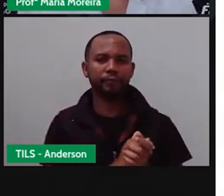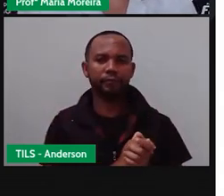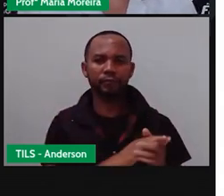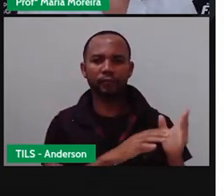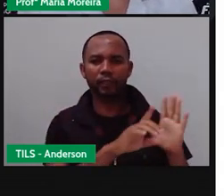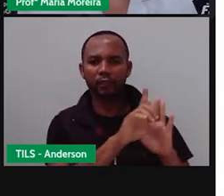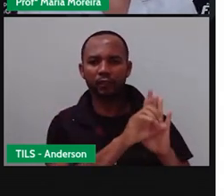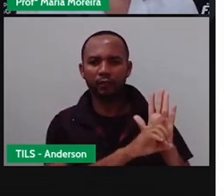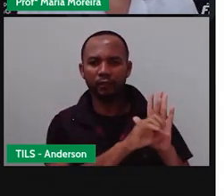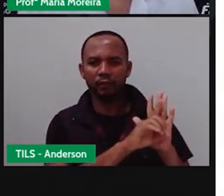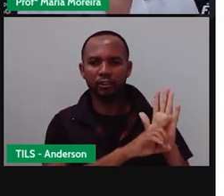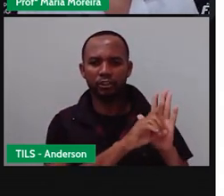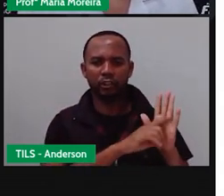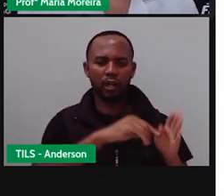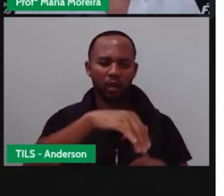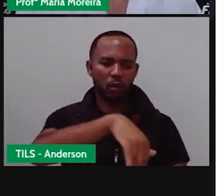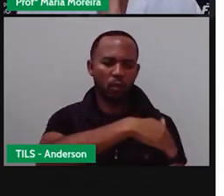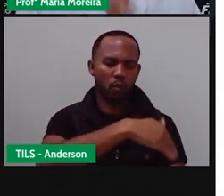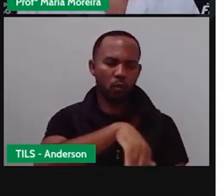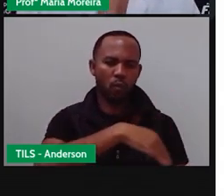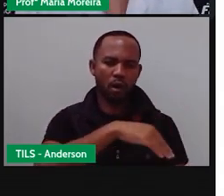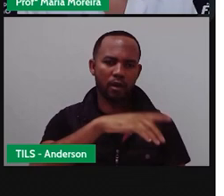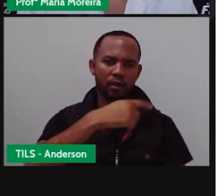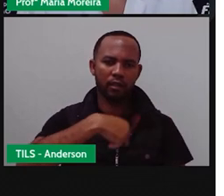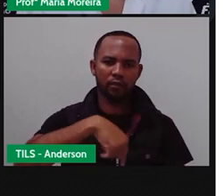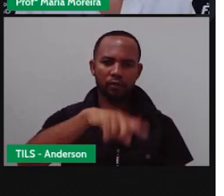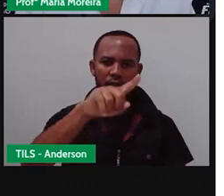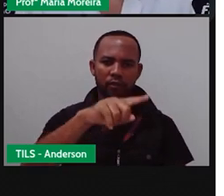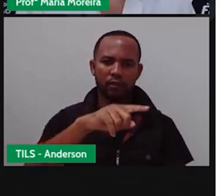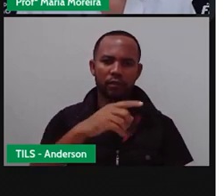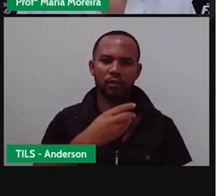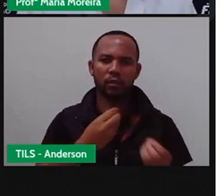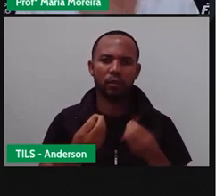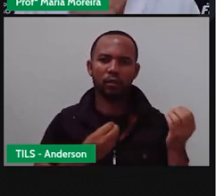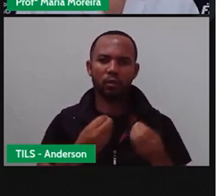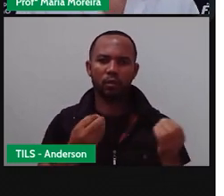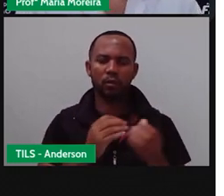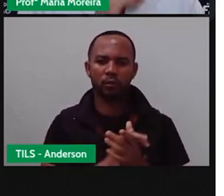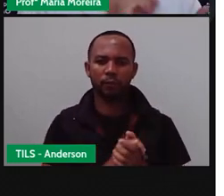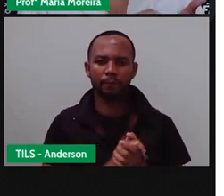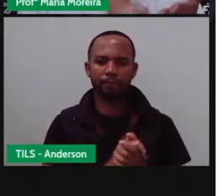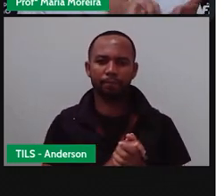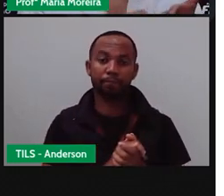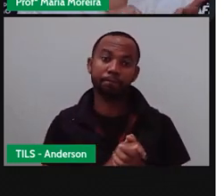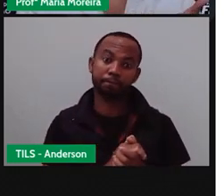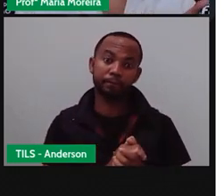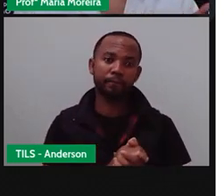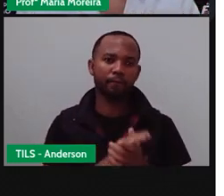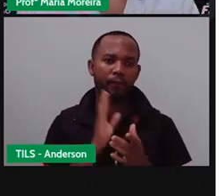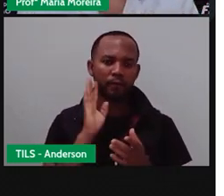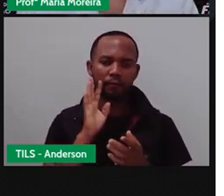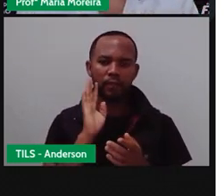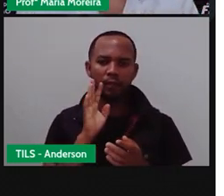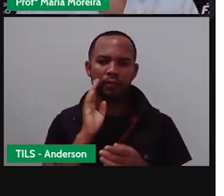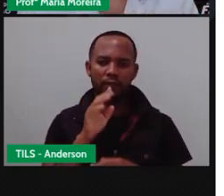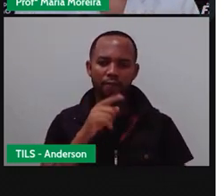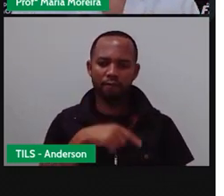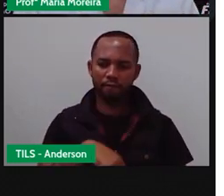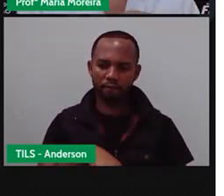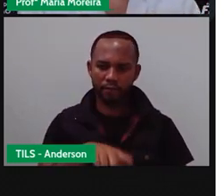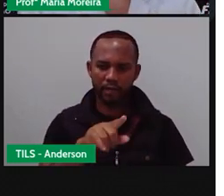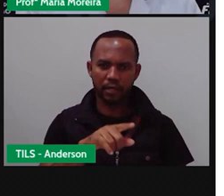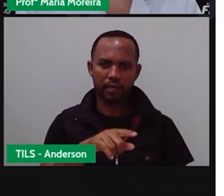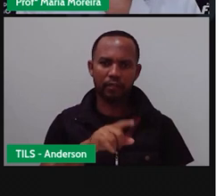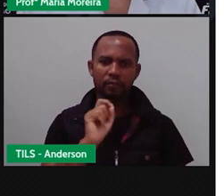para o comércio, para ir para a rua, geralmente é o quê? Bom, eu vou passar pela senhora dos passos, beleza. O que eu tenho que fazer na senhora dos passos? Aí é o quê?